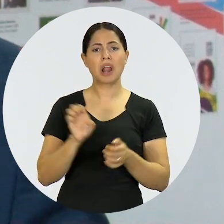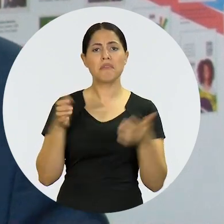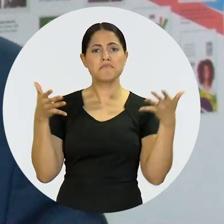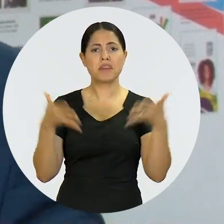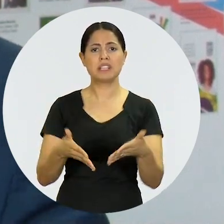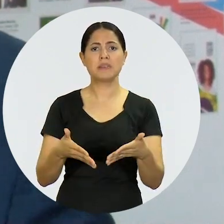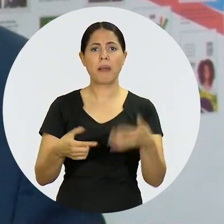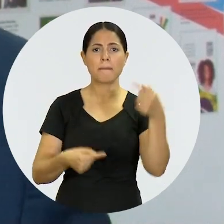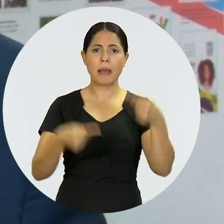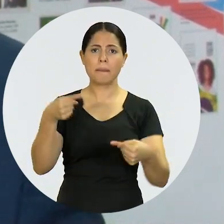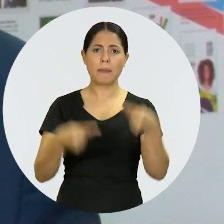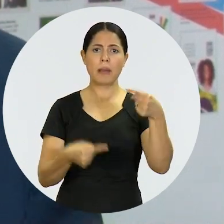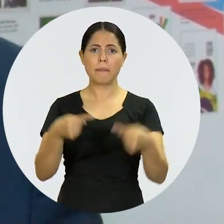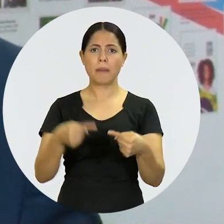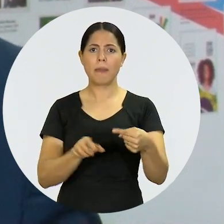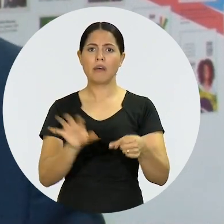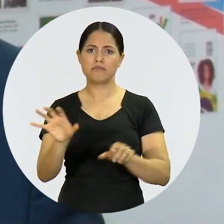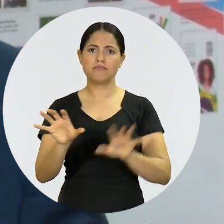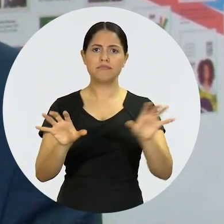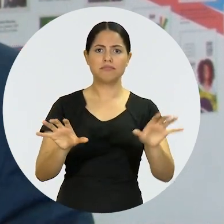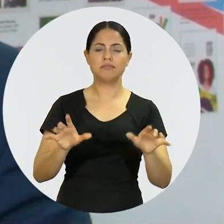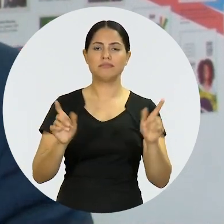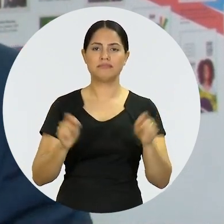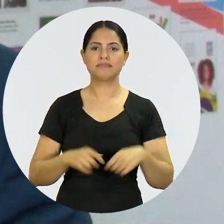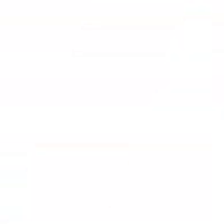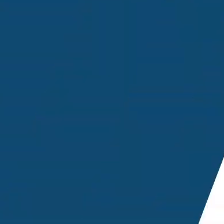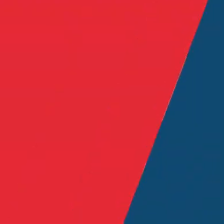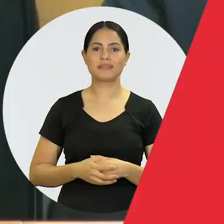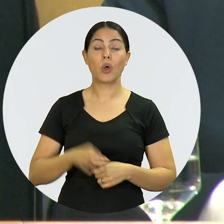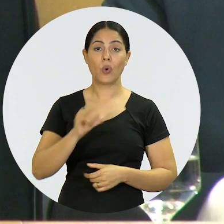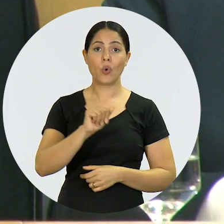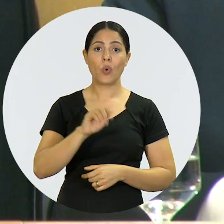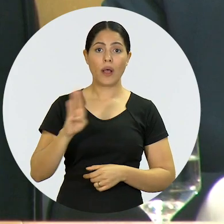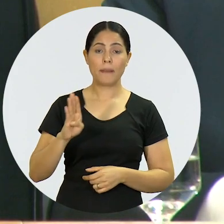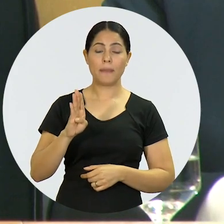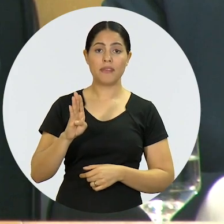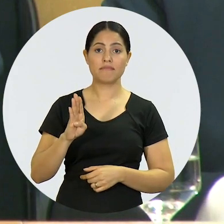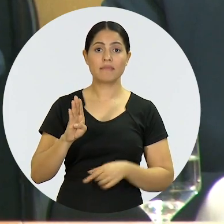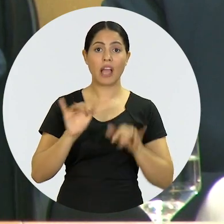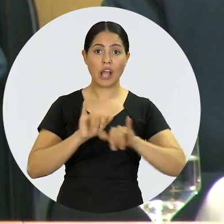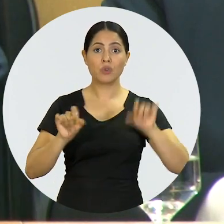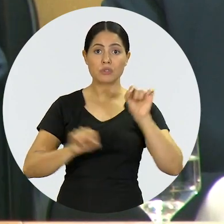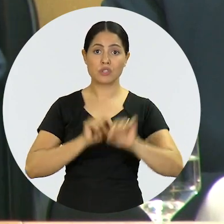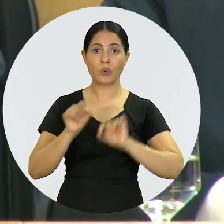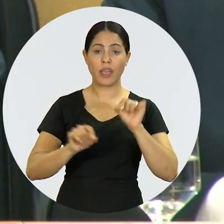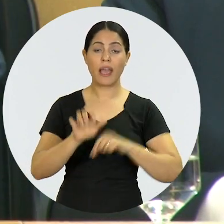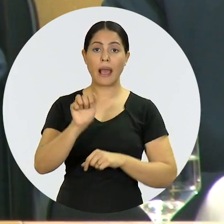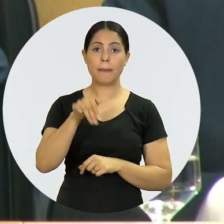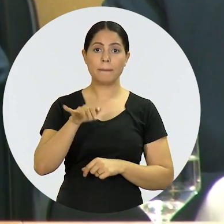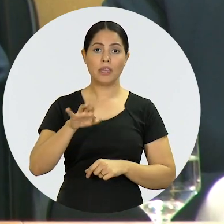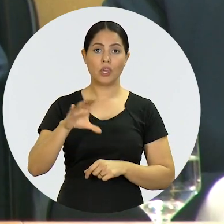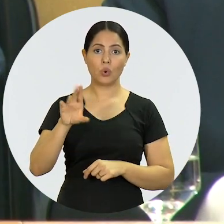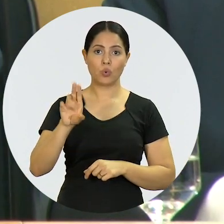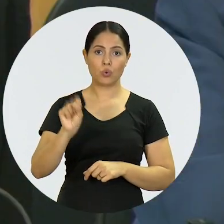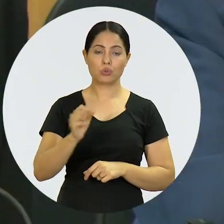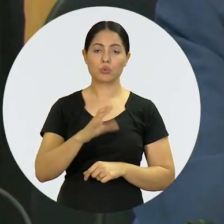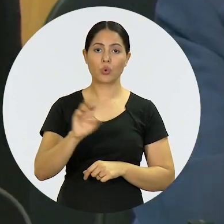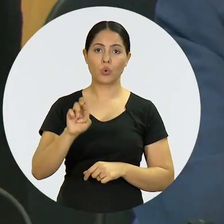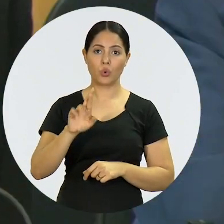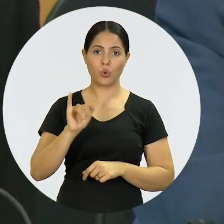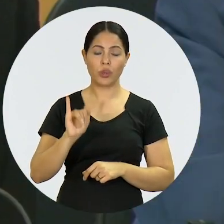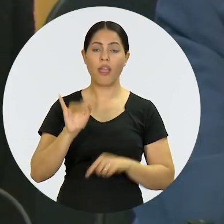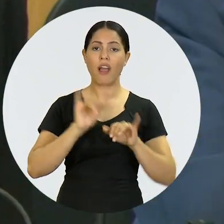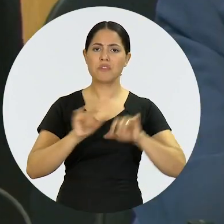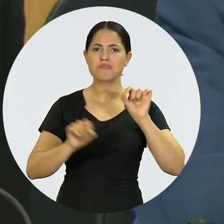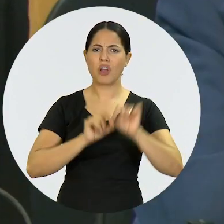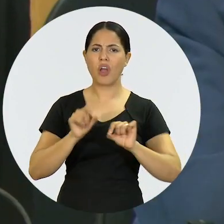direcionamento corporativo das decisões de ambos os conselhos. A OAB Nacional decidiu ingressar com pedido de amicus curi na